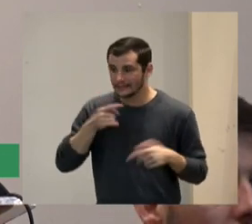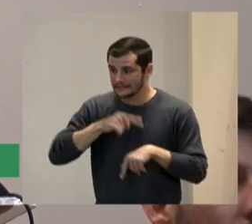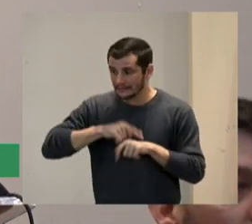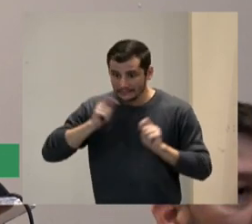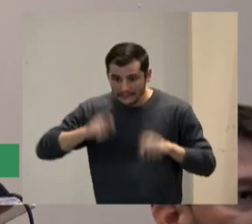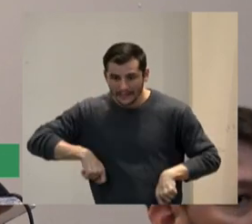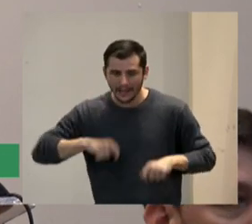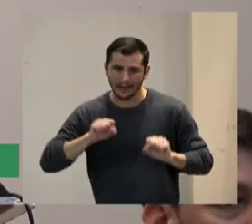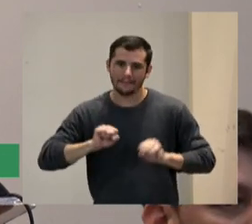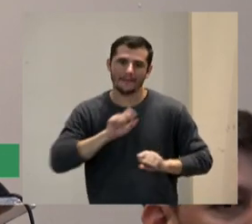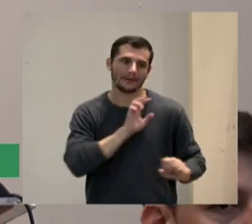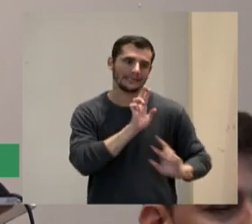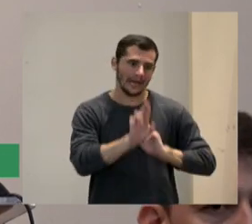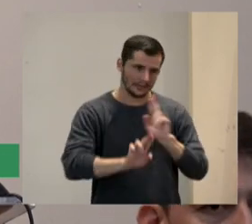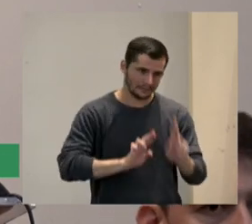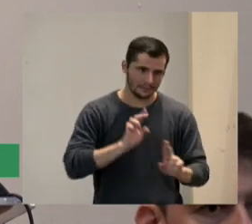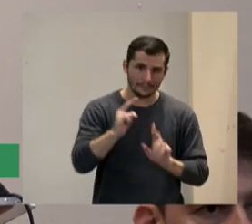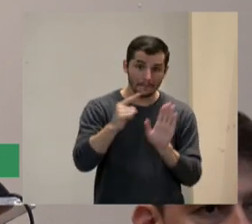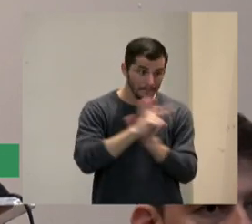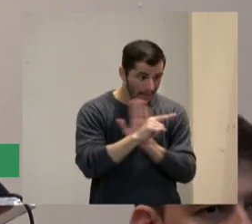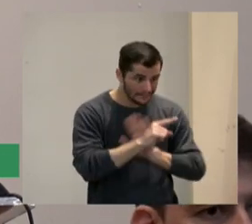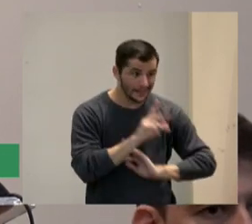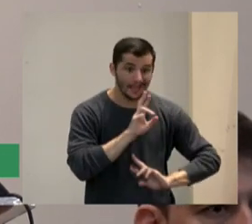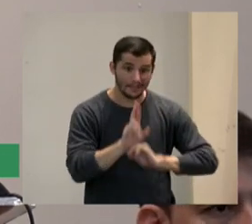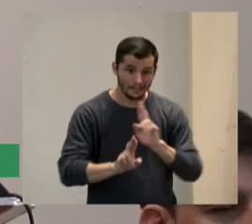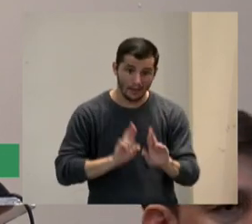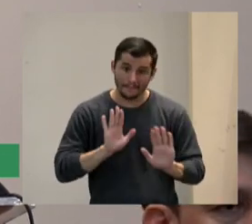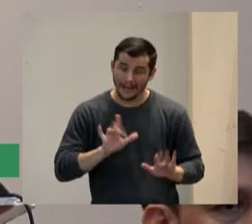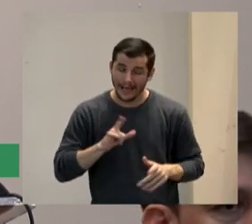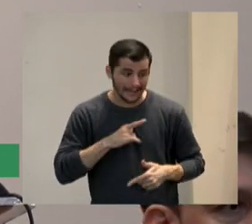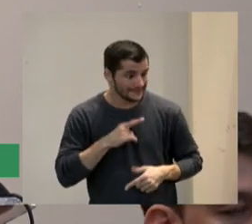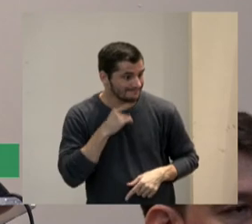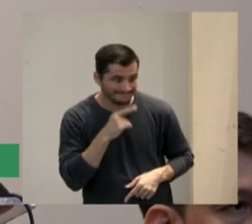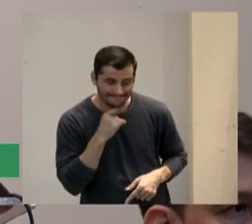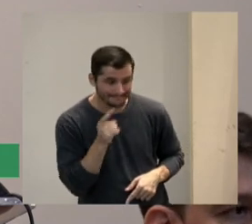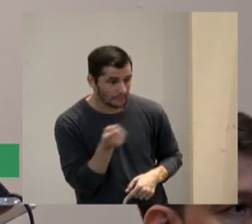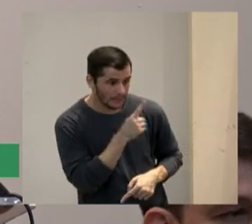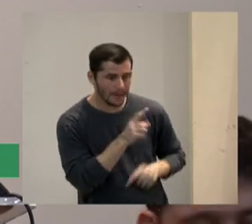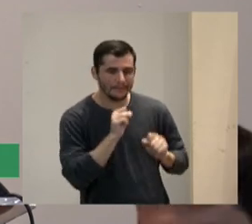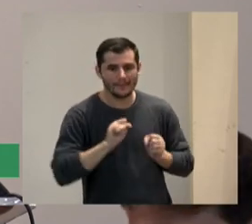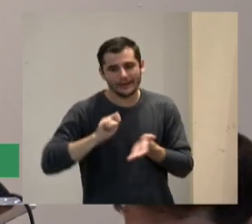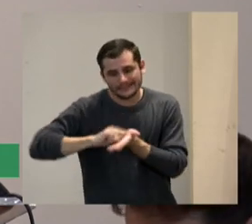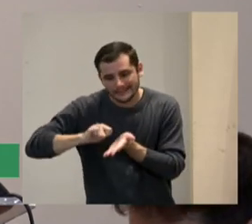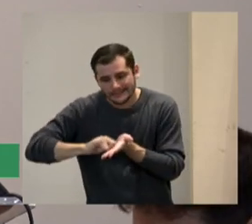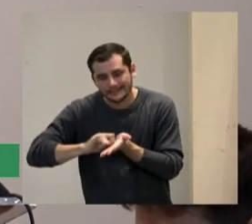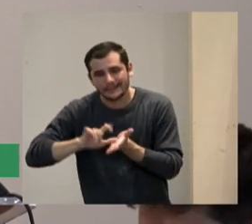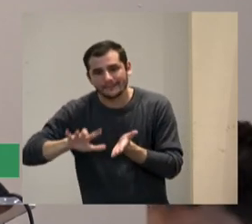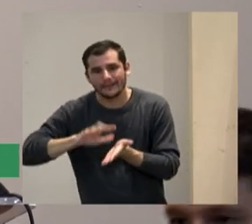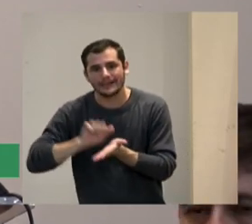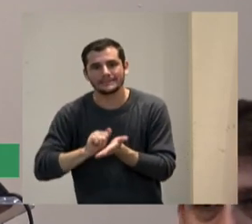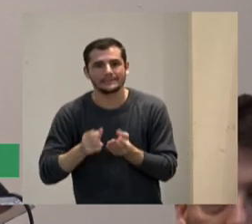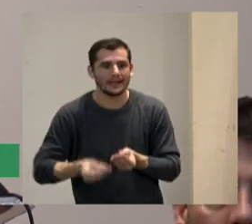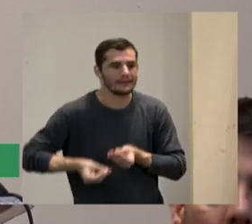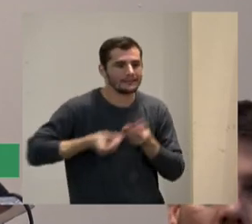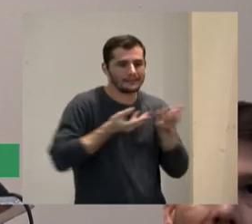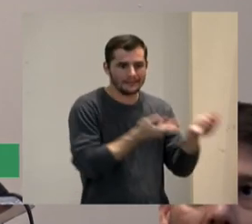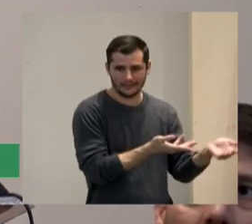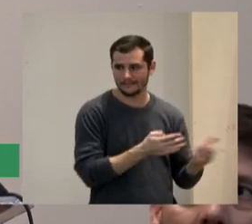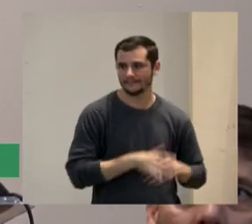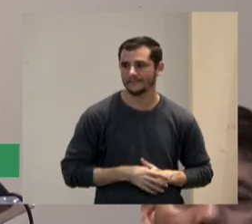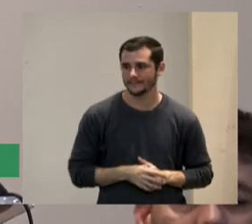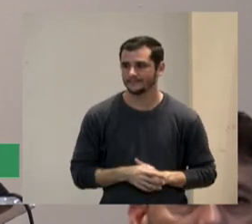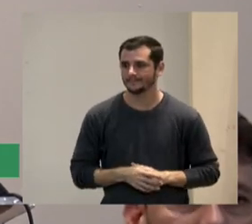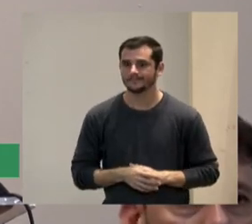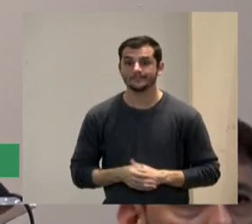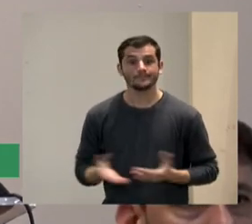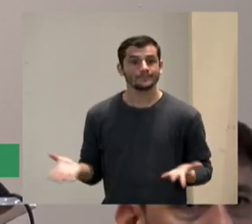que não forem não conseguirem aí deixem por escrito tá bom? dando continuidade ao simpósio